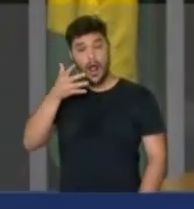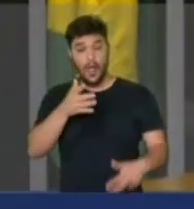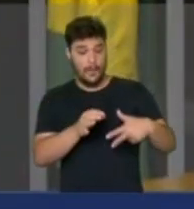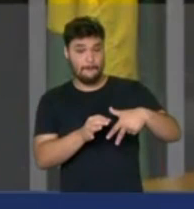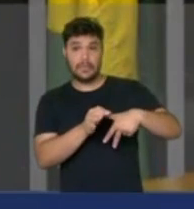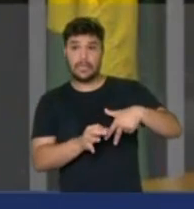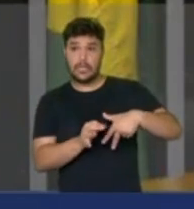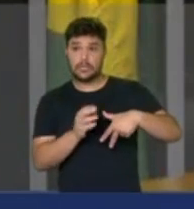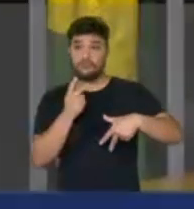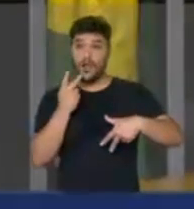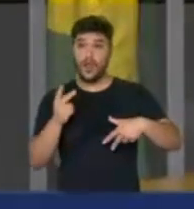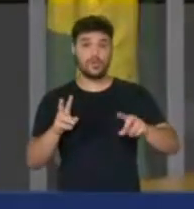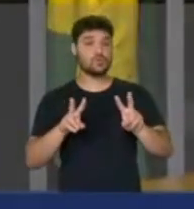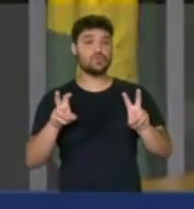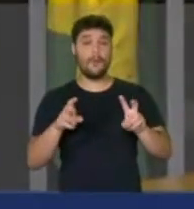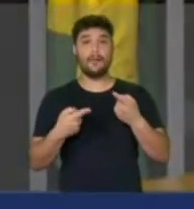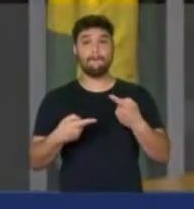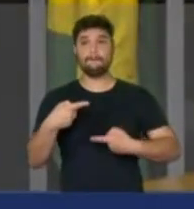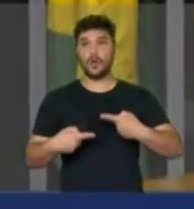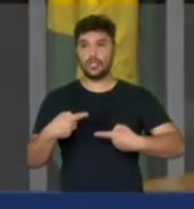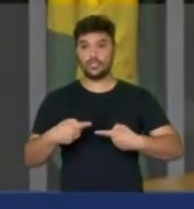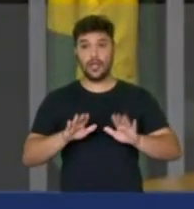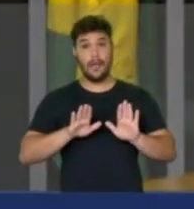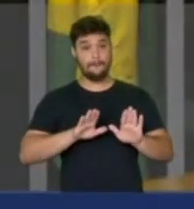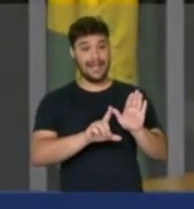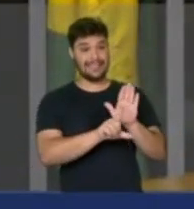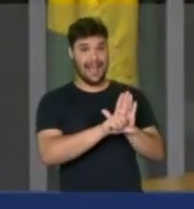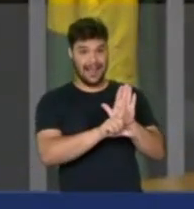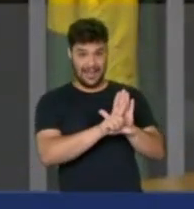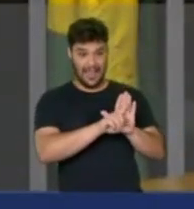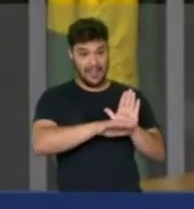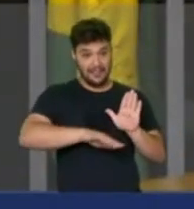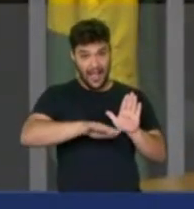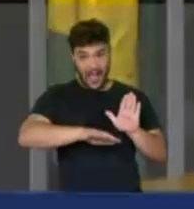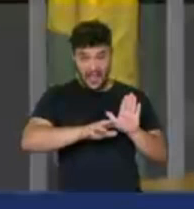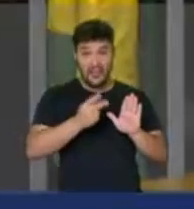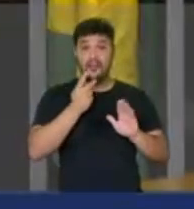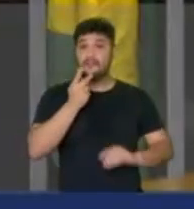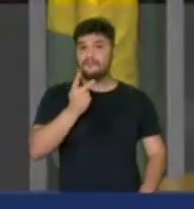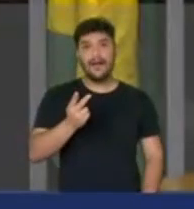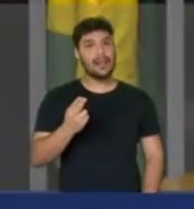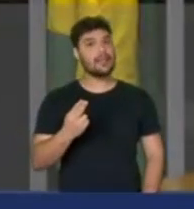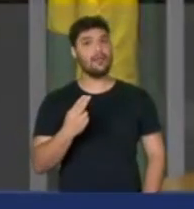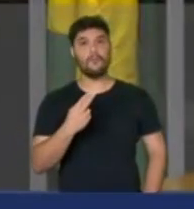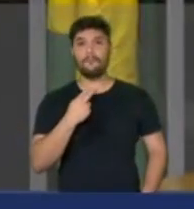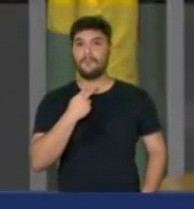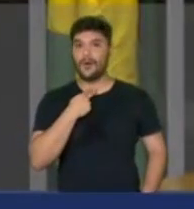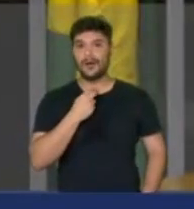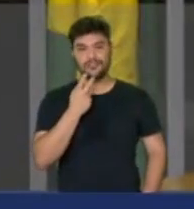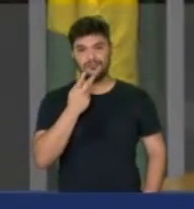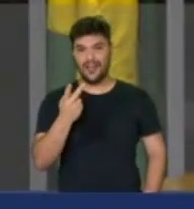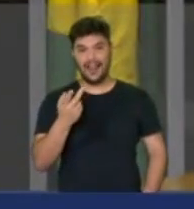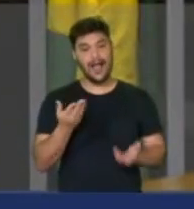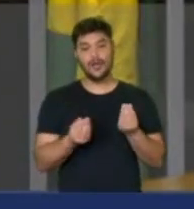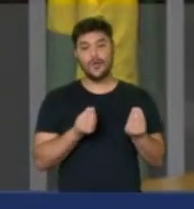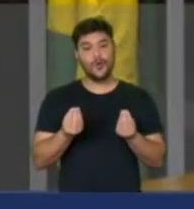política, quando pela própria Lomão, pela lei orgânica da magistratura, eles devem se conter e jamais falar sobre processos